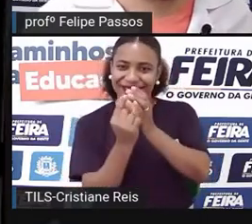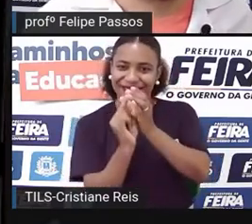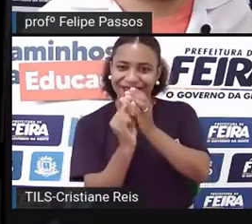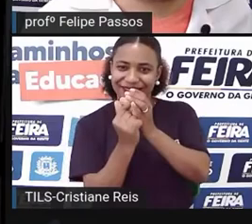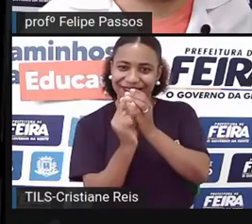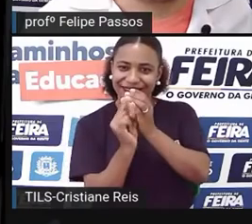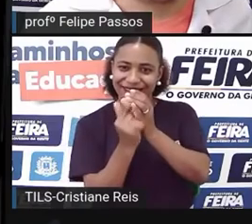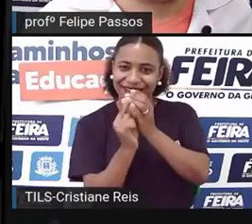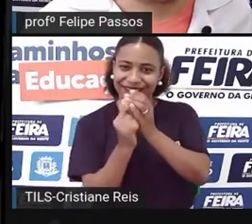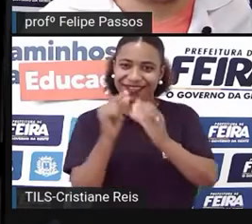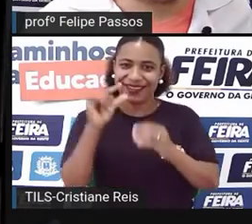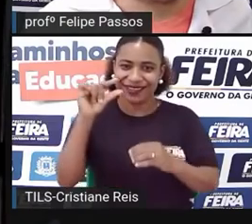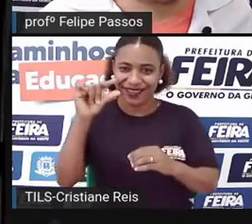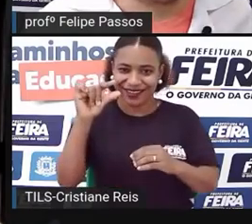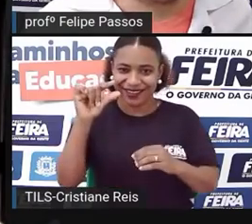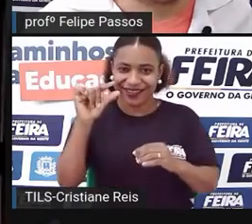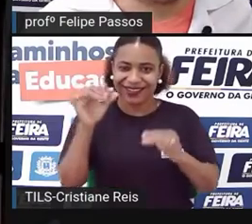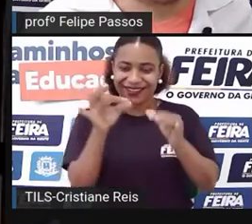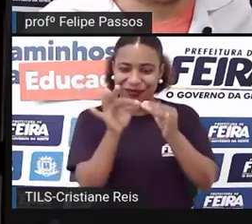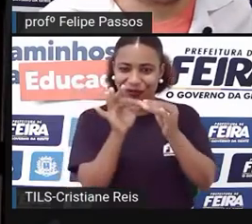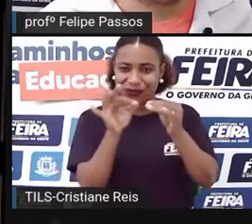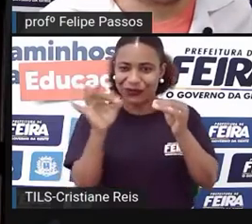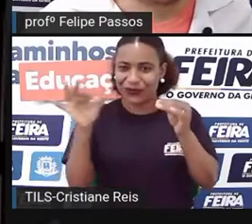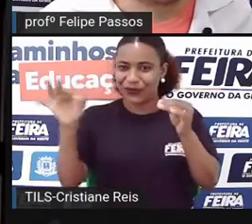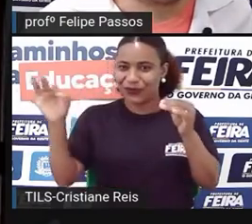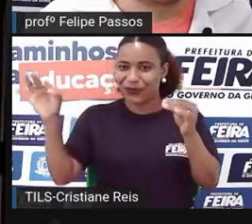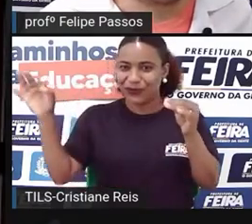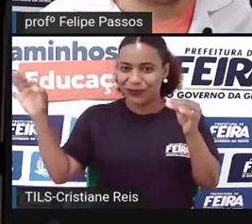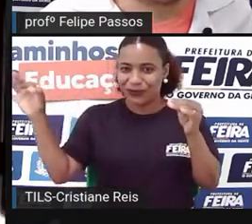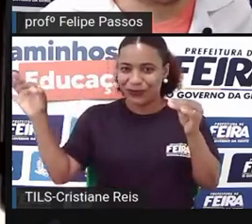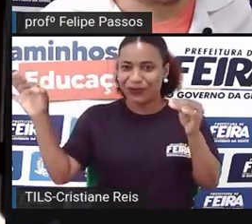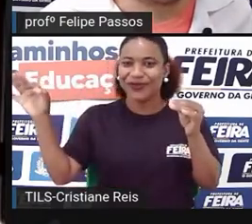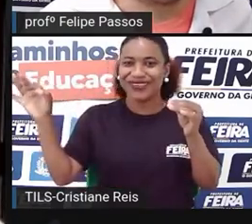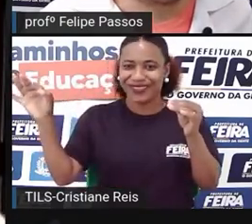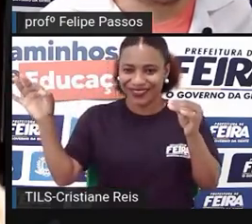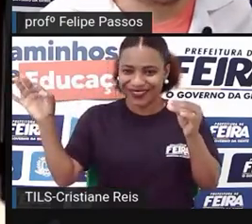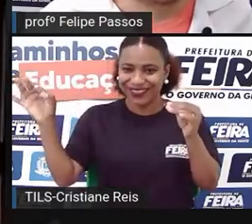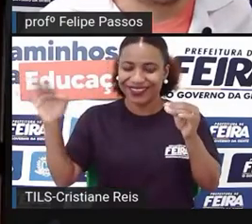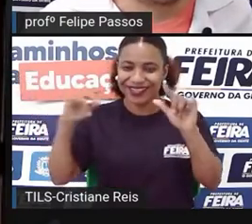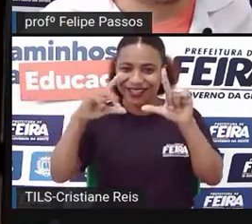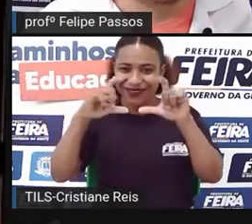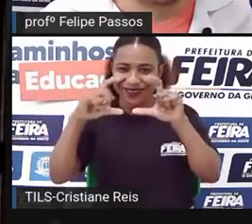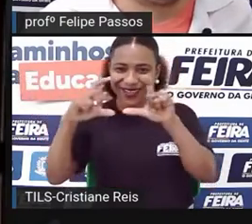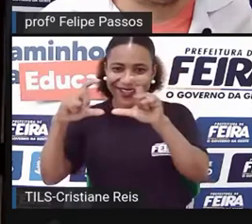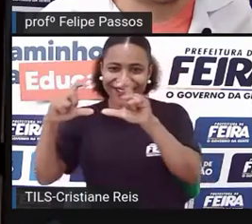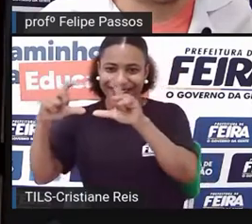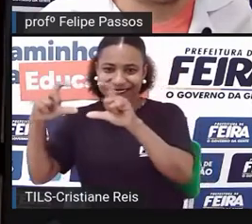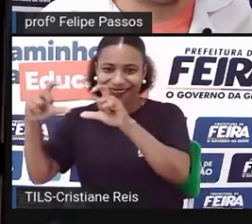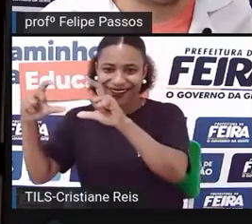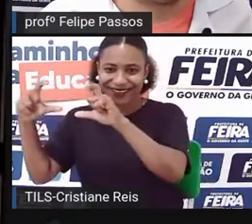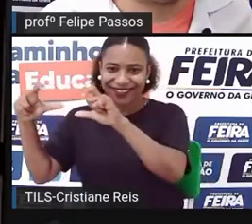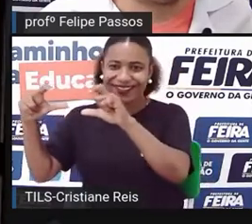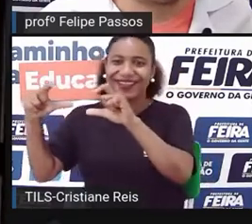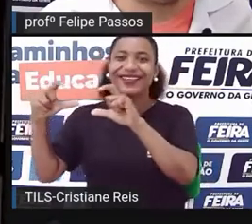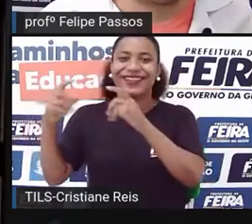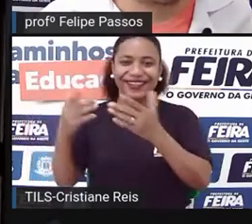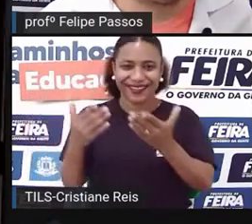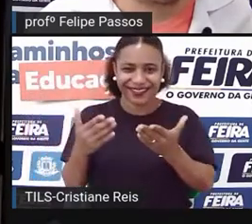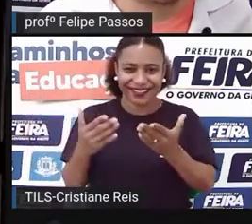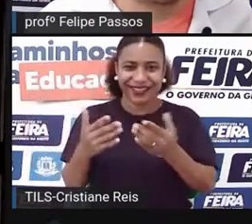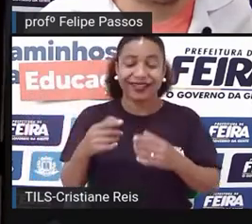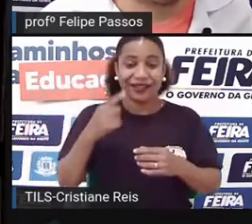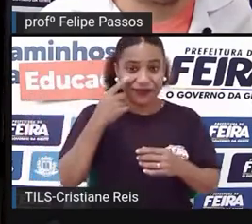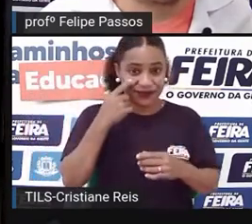Aqui dentro ficava a película que era gravada na fotografia, na câmera fotográfica. Esse filme tem o ISO 100.